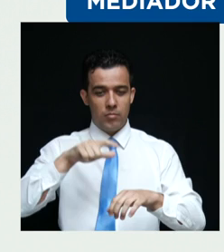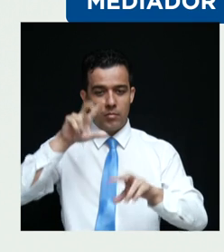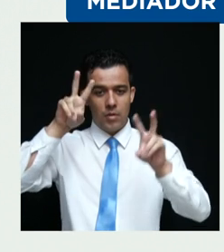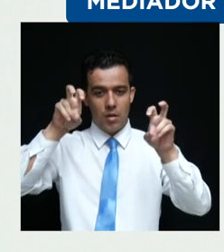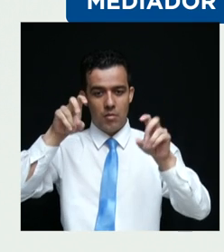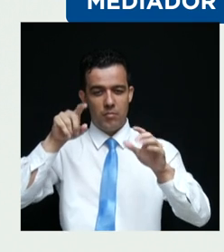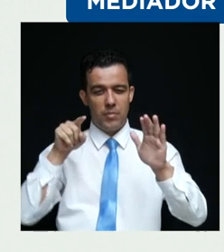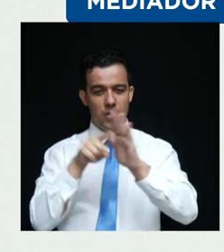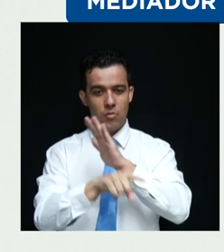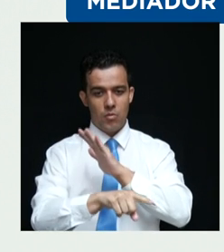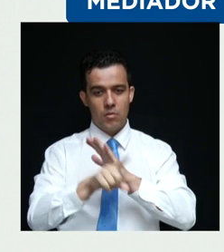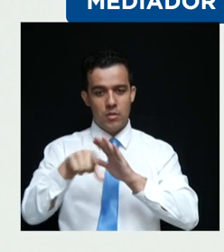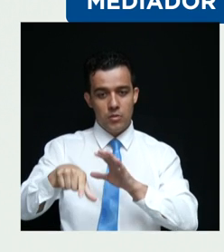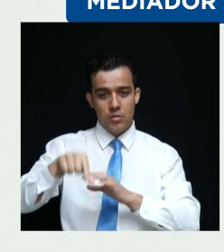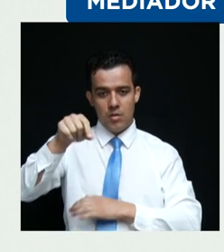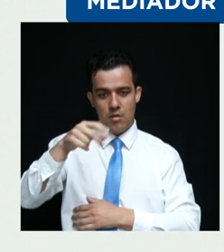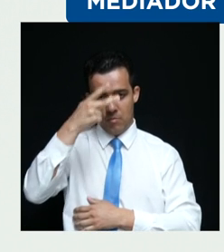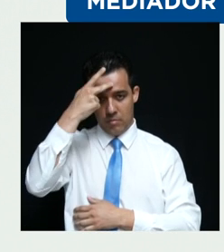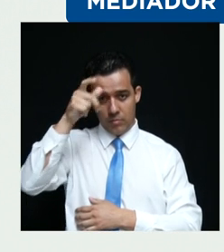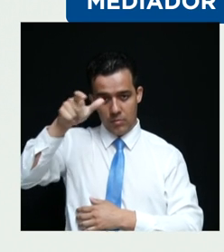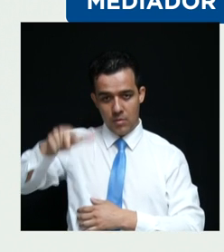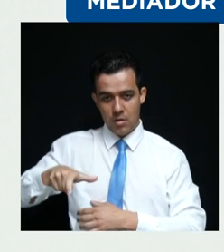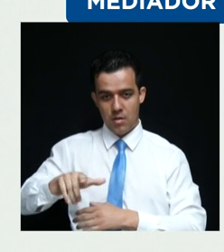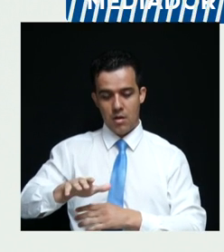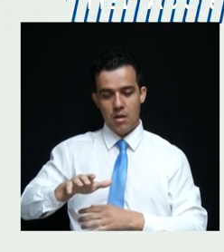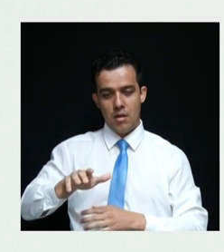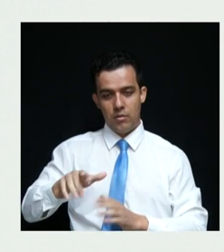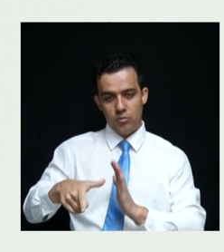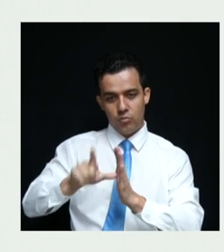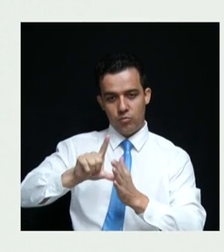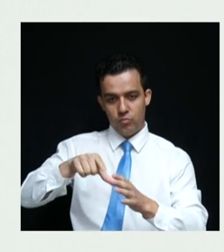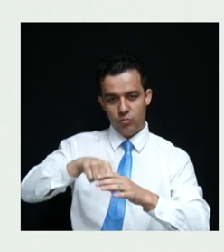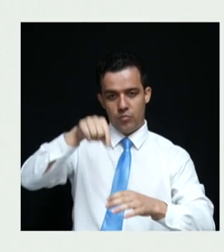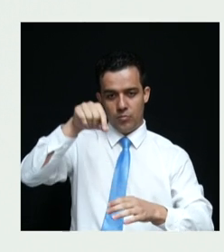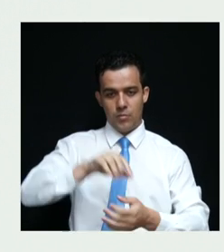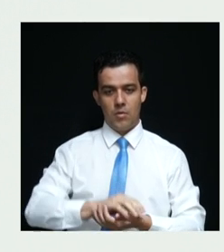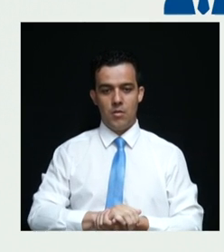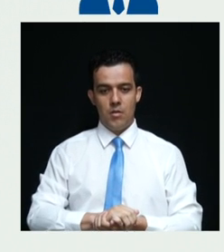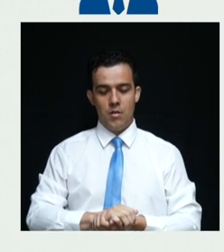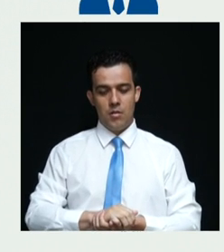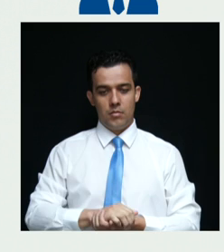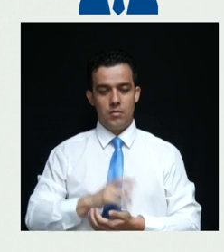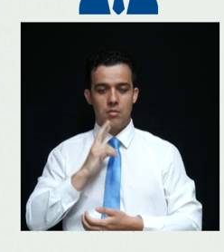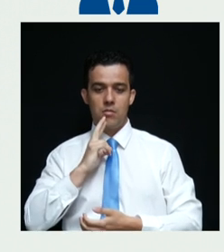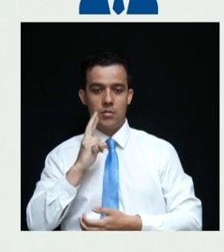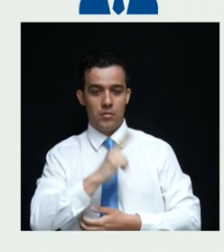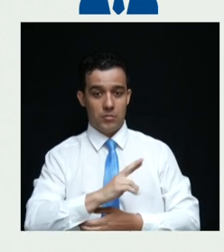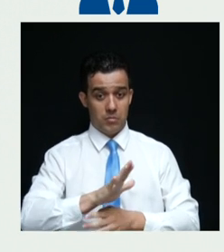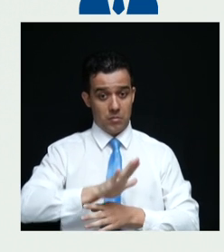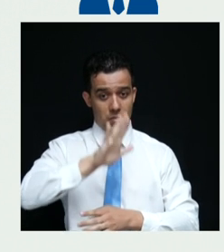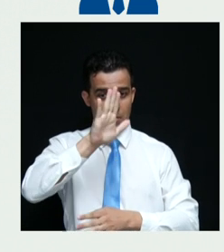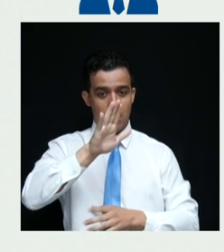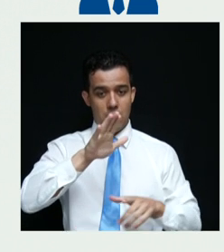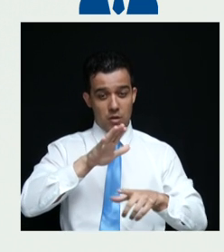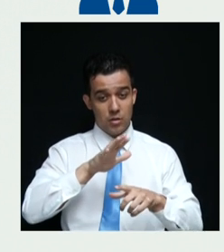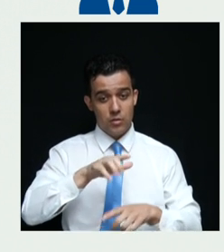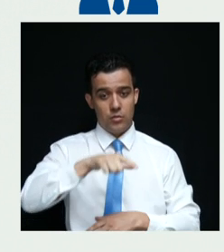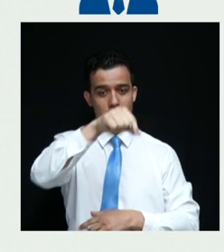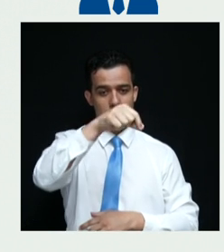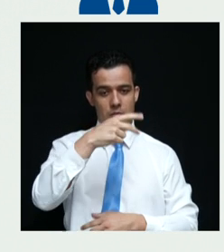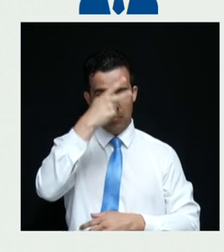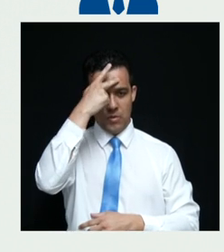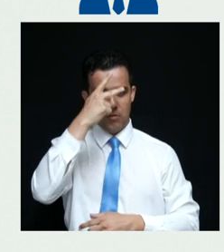primeiro candidato a responder definido em sorteio prévio. O candidato que responde escolhe o candidato que vai